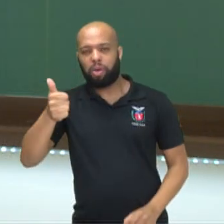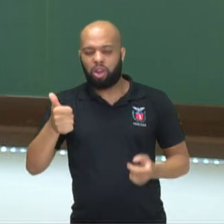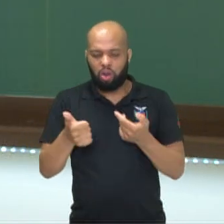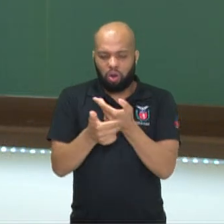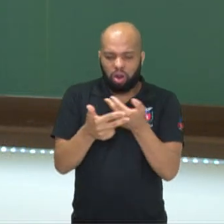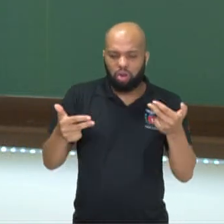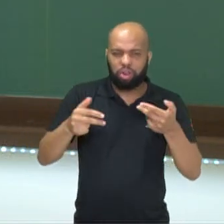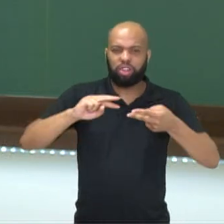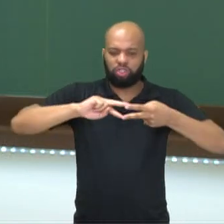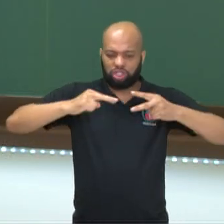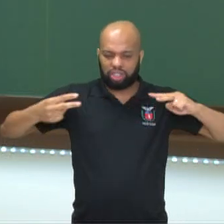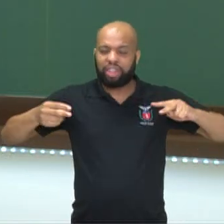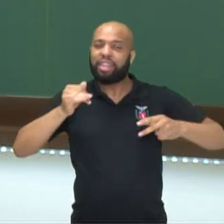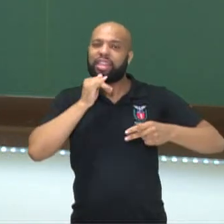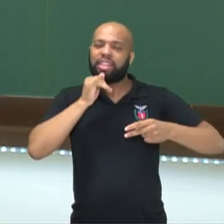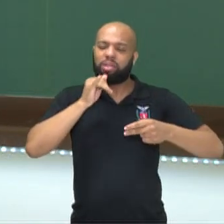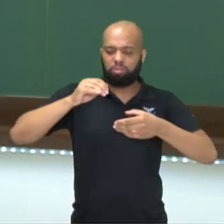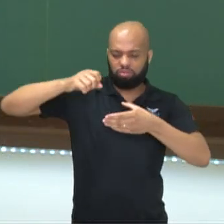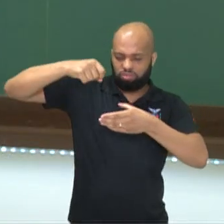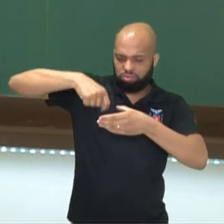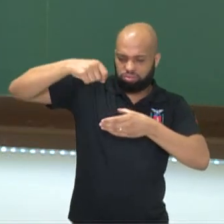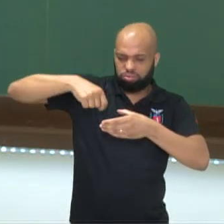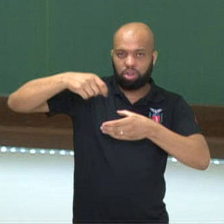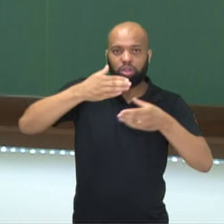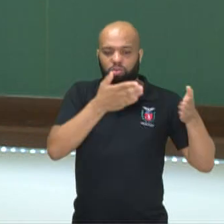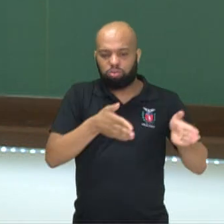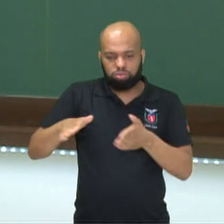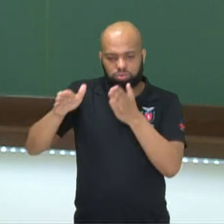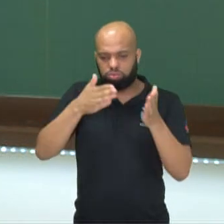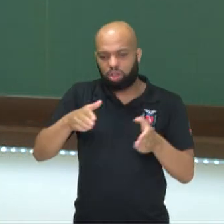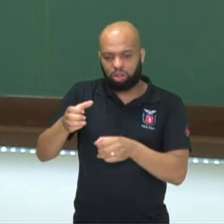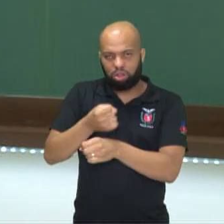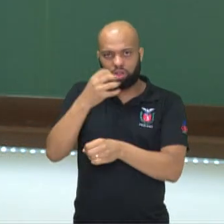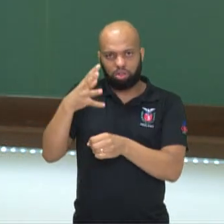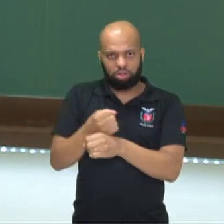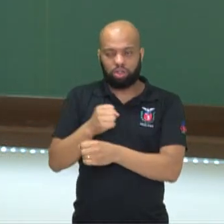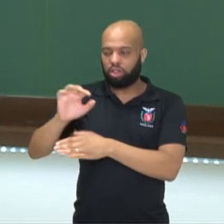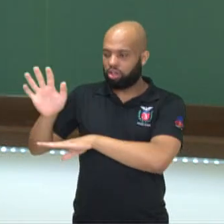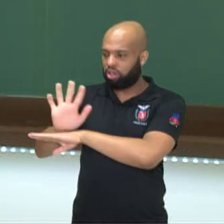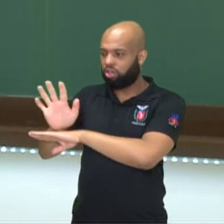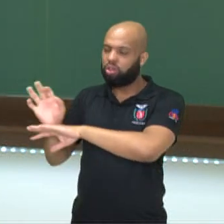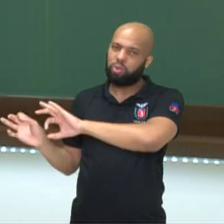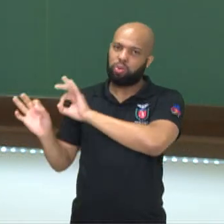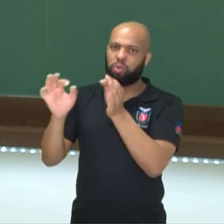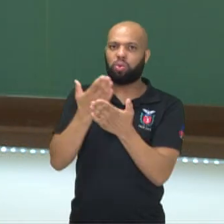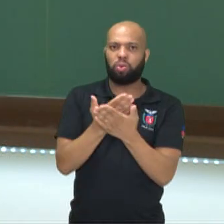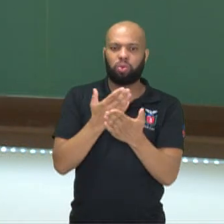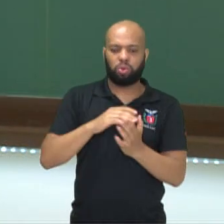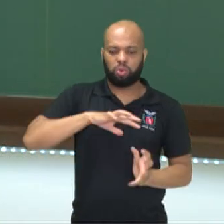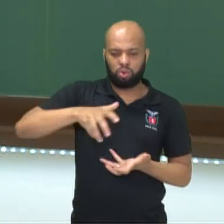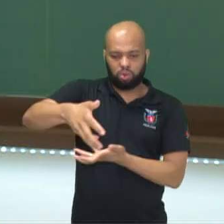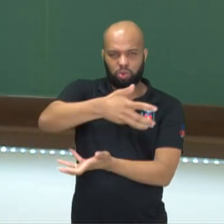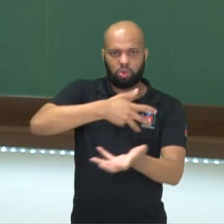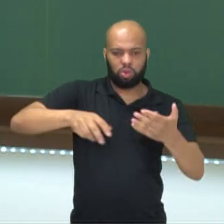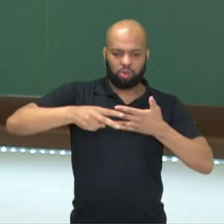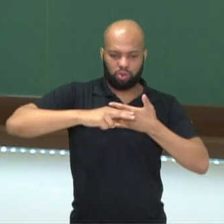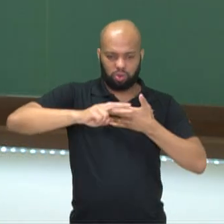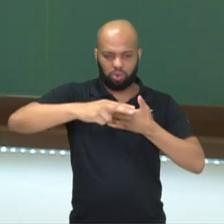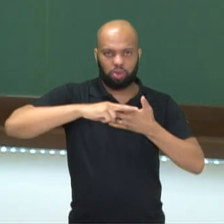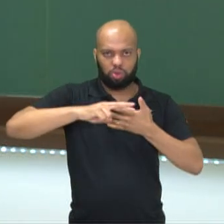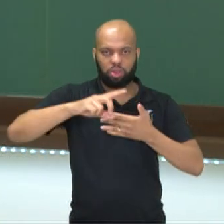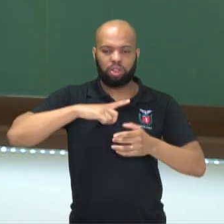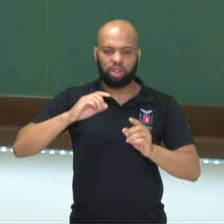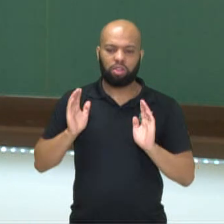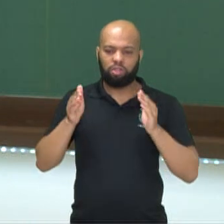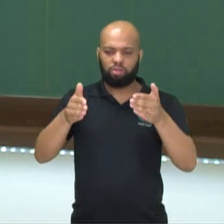sementes, para aumentar a produtividade. Nesse vídeo, nós falamos sobre a globalização e seus efeitos com uma